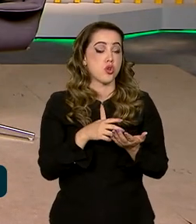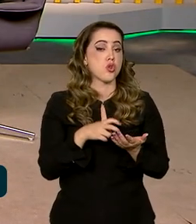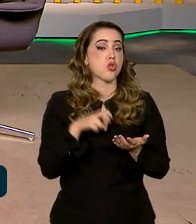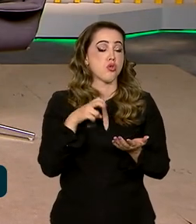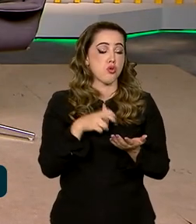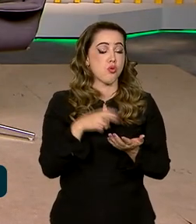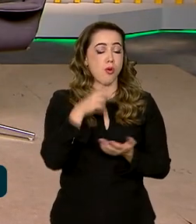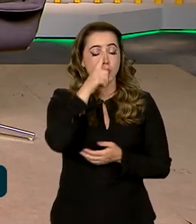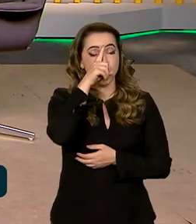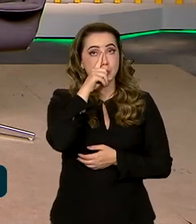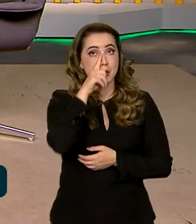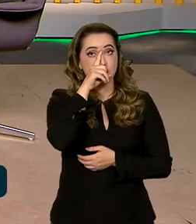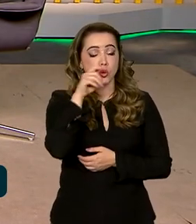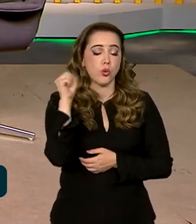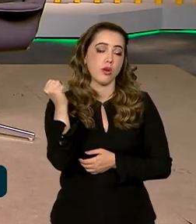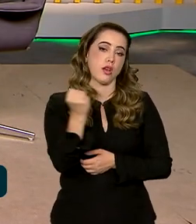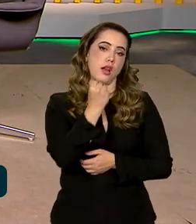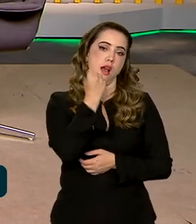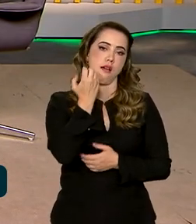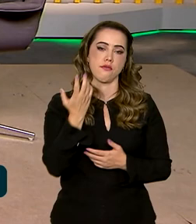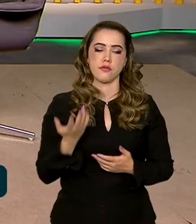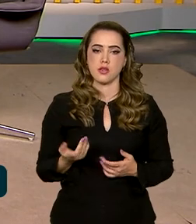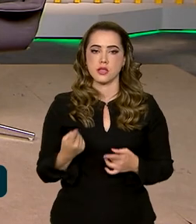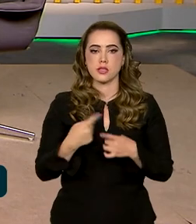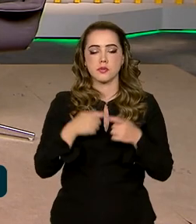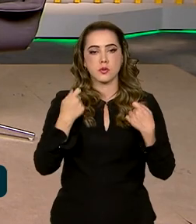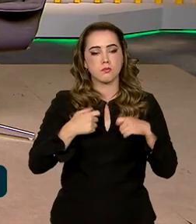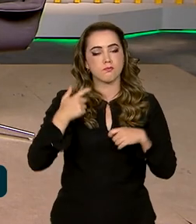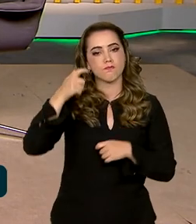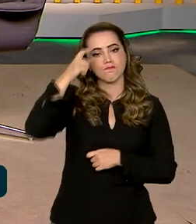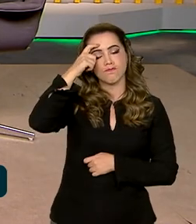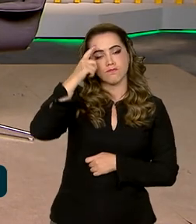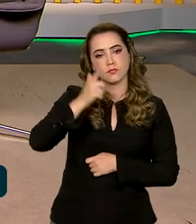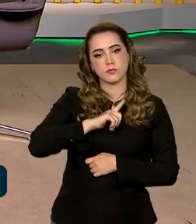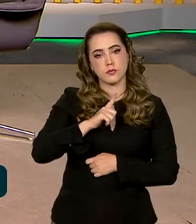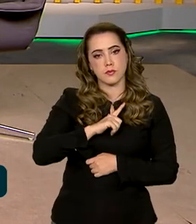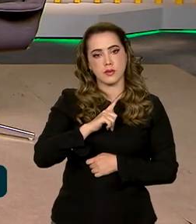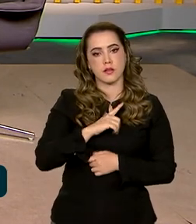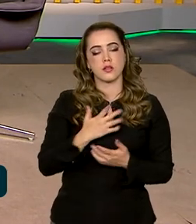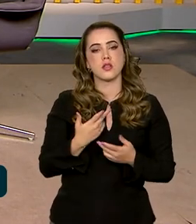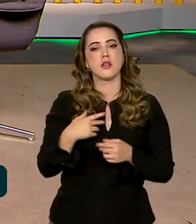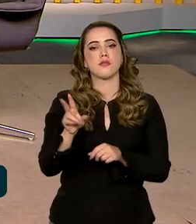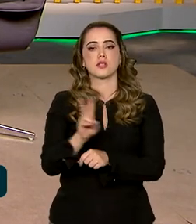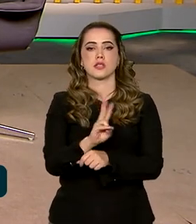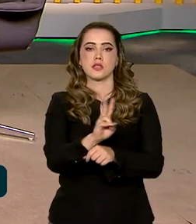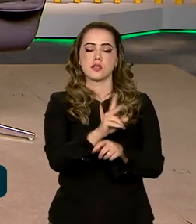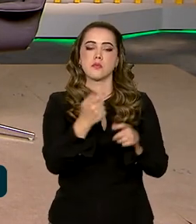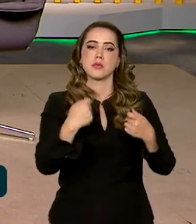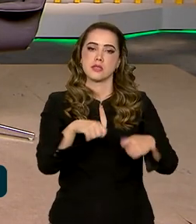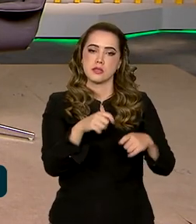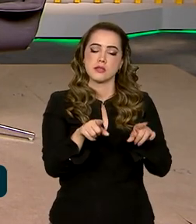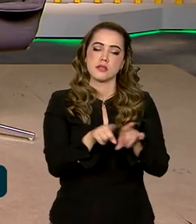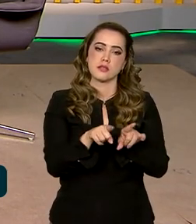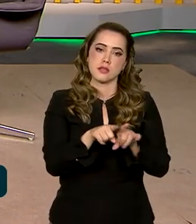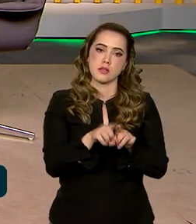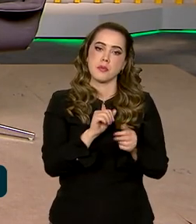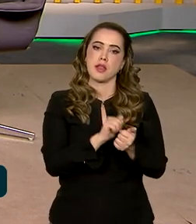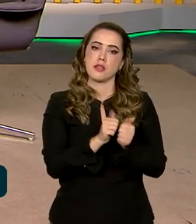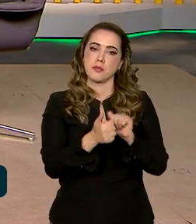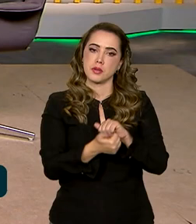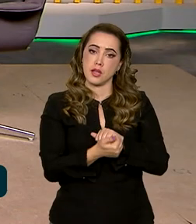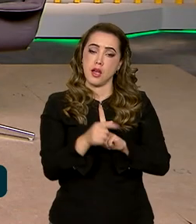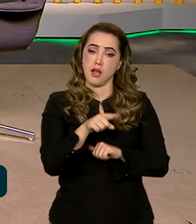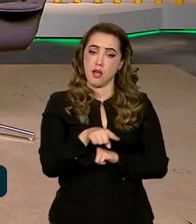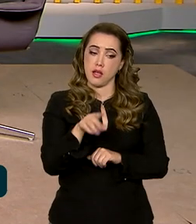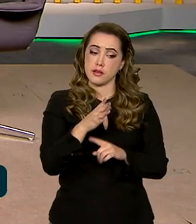muito perigosa. As pessoas precisam se conscientizar e os meios de fiscalização precisam também se adaptar